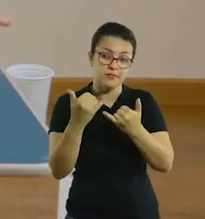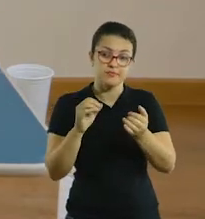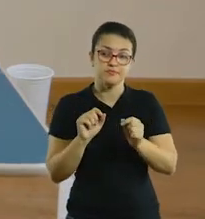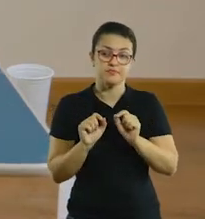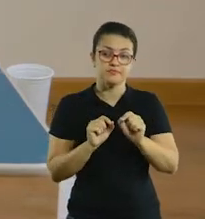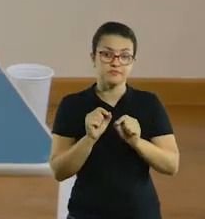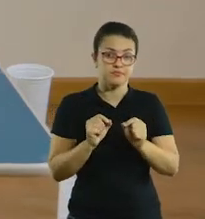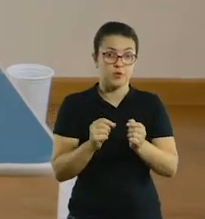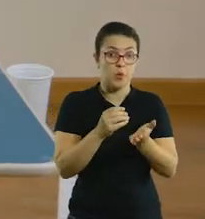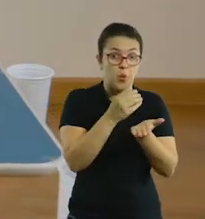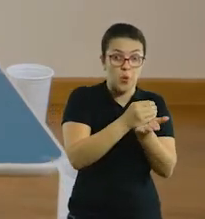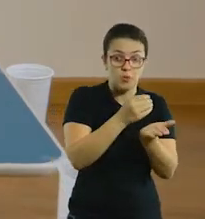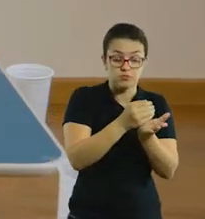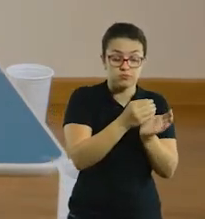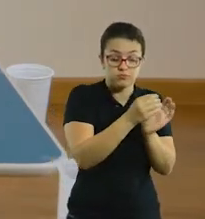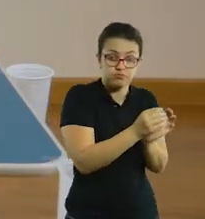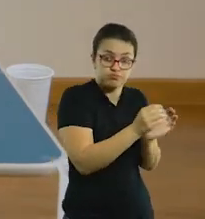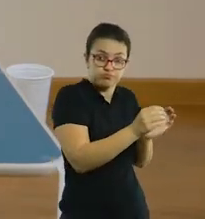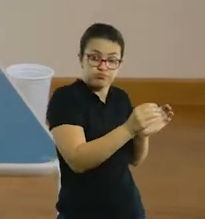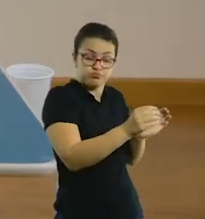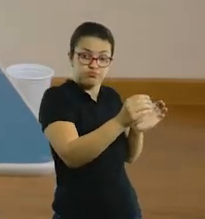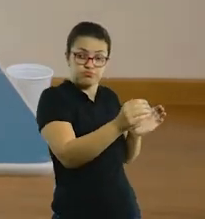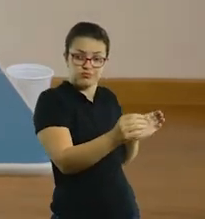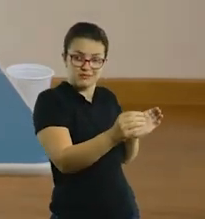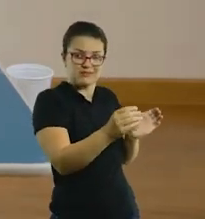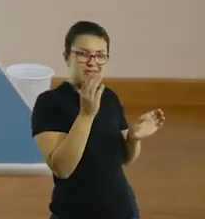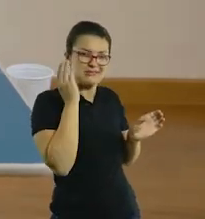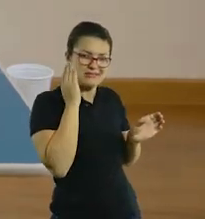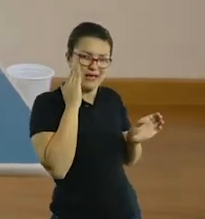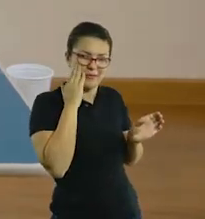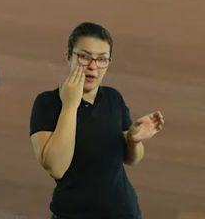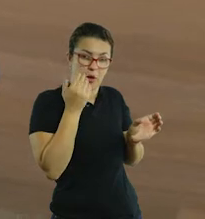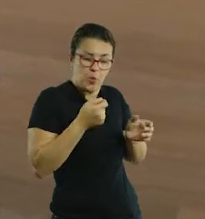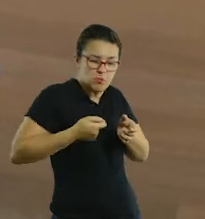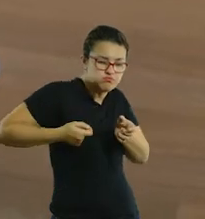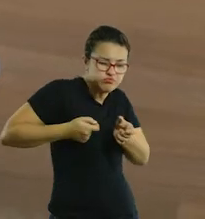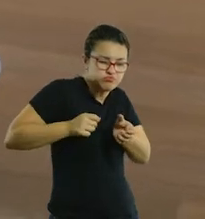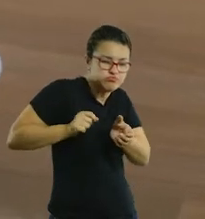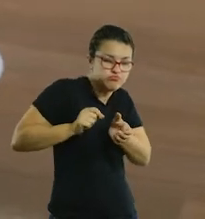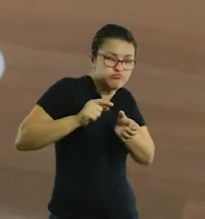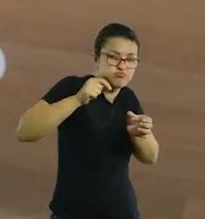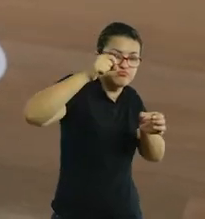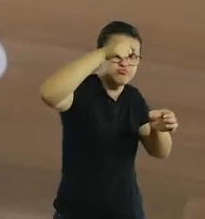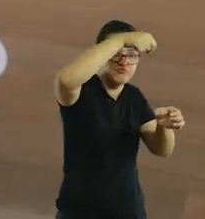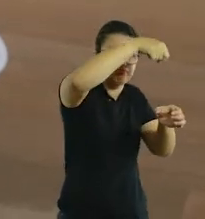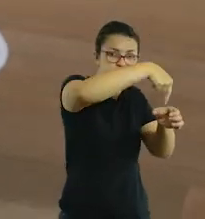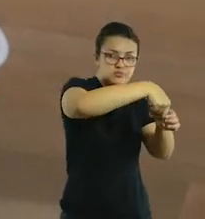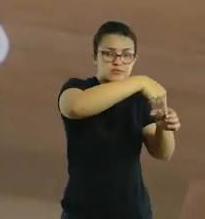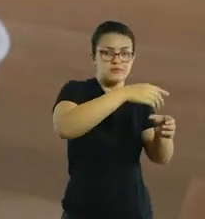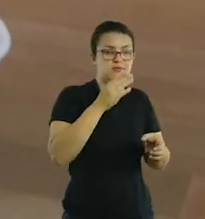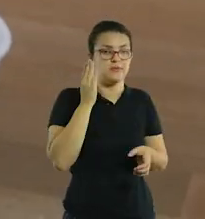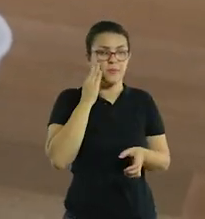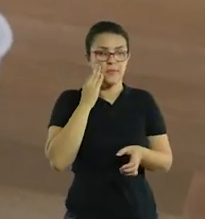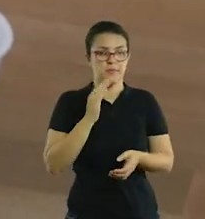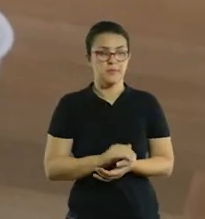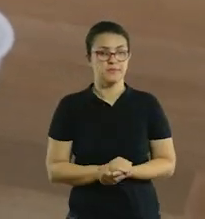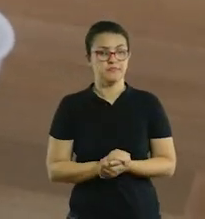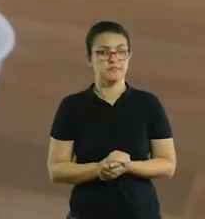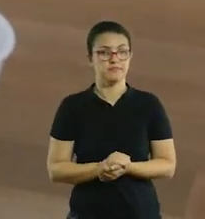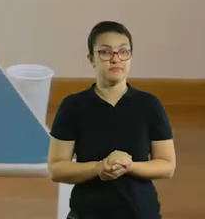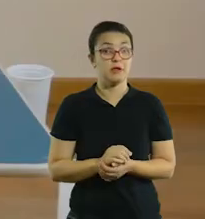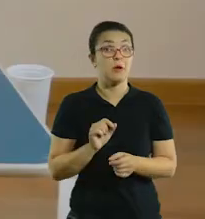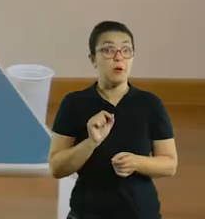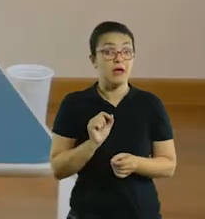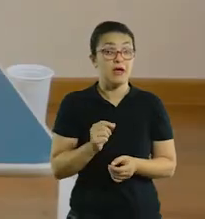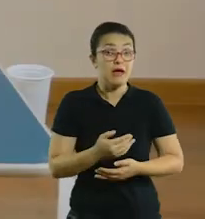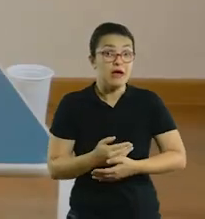copos em volta da mesa, como se fosse uma sinuca mesmo, para ser a caçapinha para você colocar as bolinhas de algodão. E vai deixar a criança